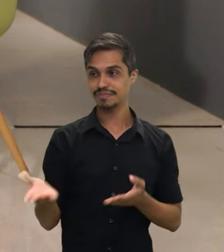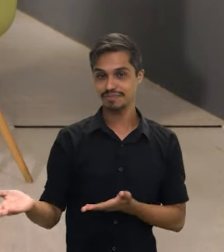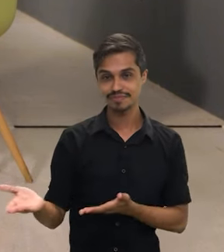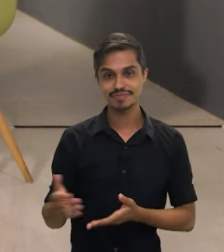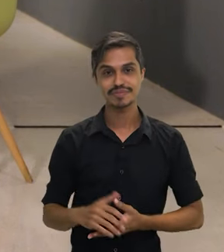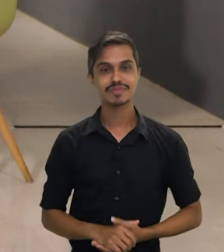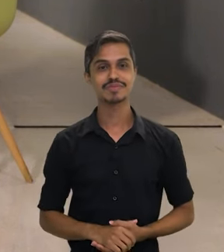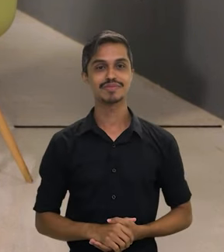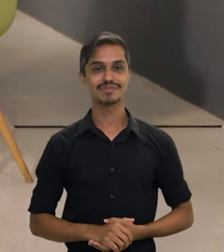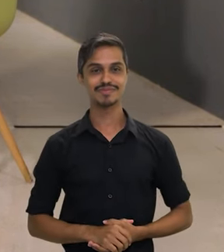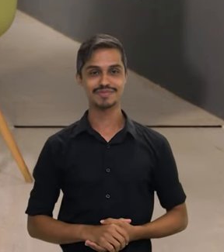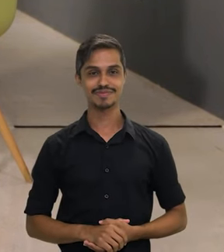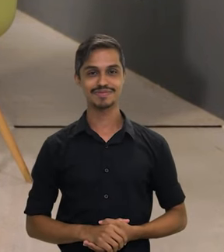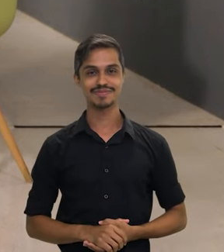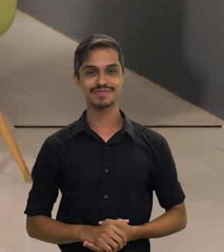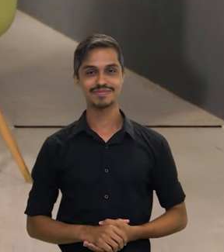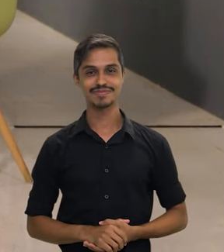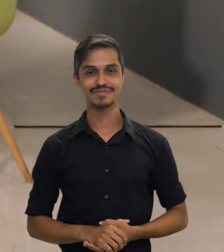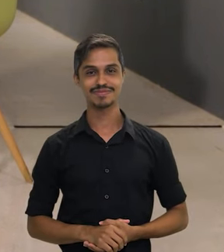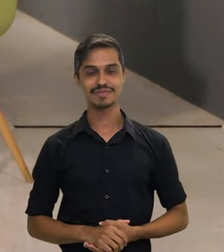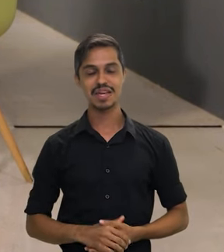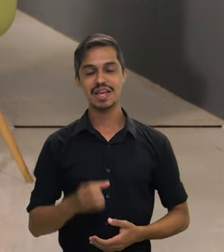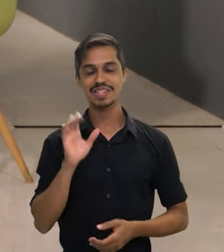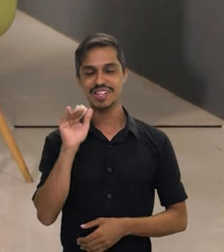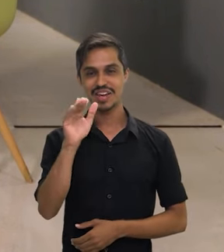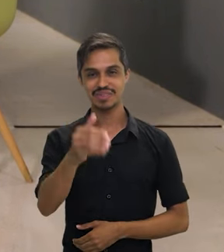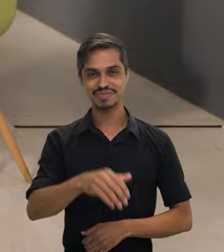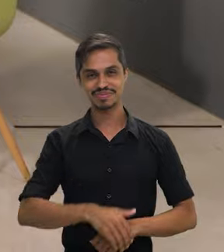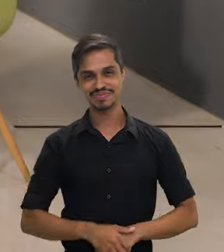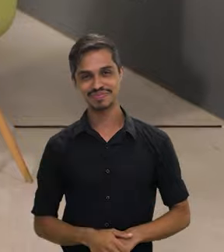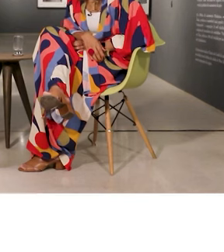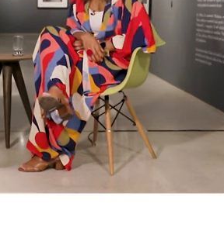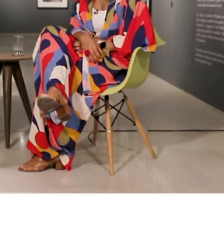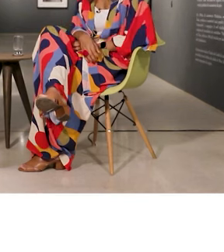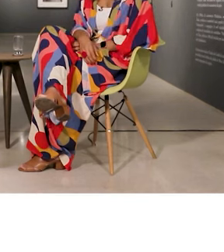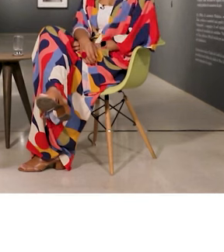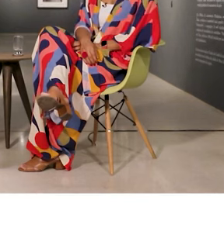Nacional de Rádio, o endereço vai aparecer aqui na sua tela. Até mais!